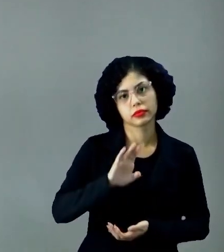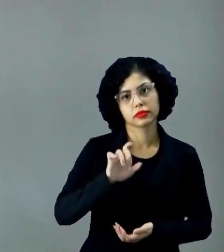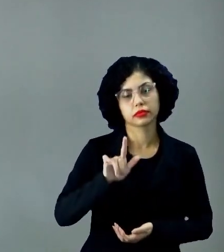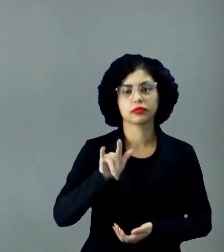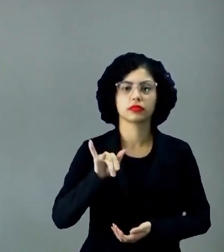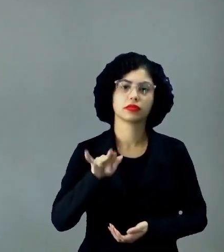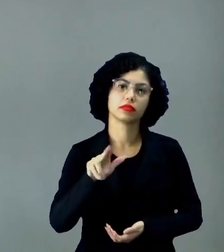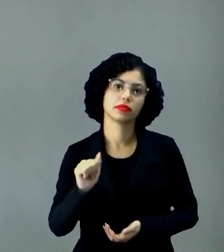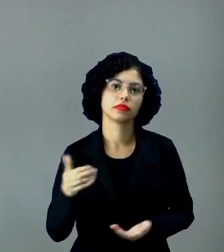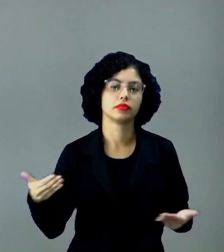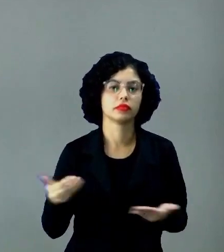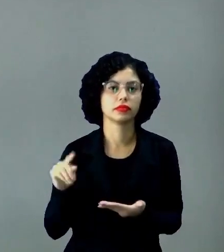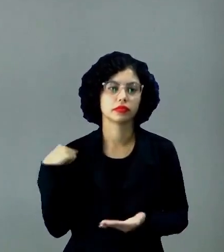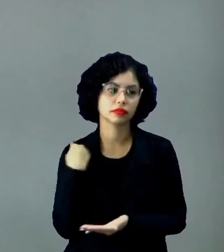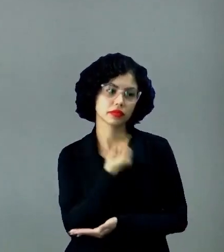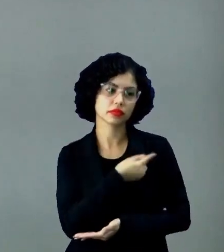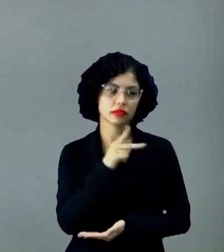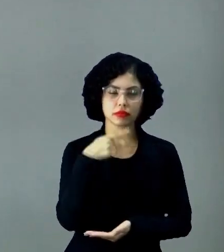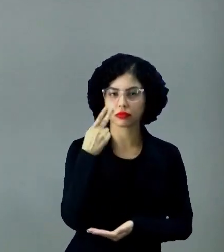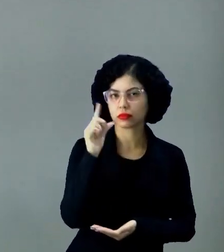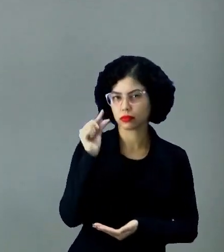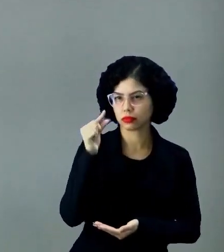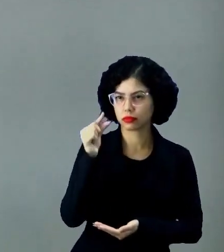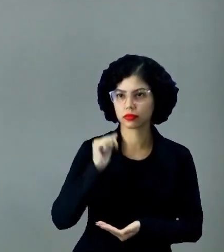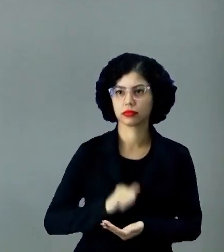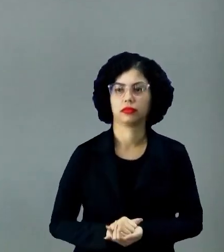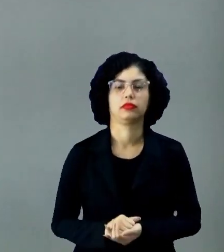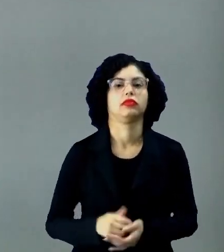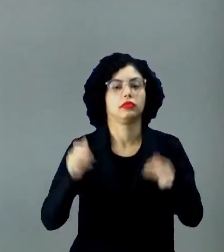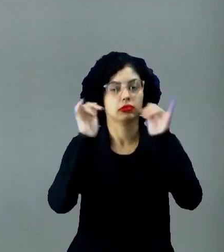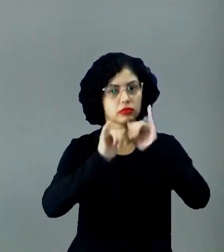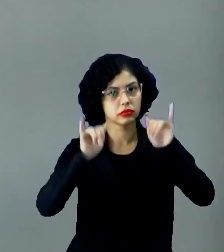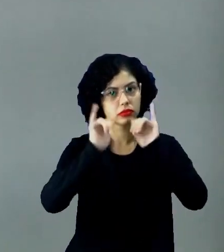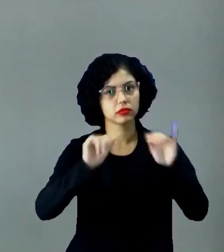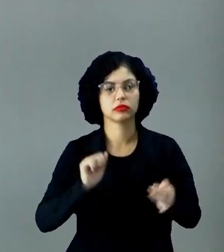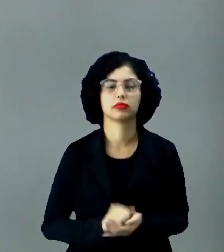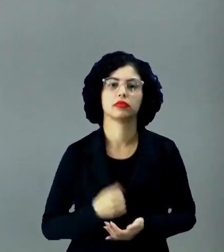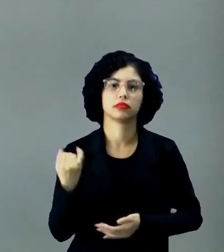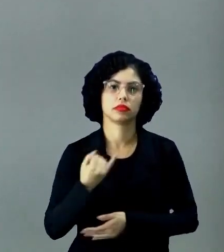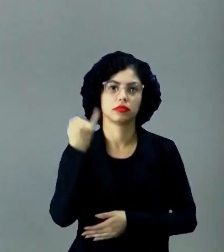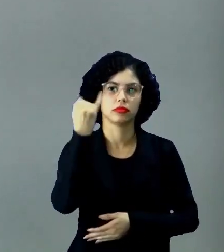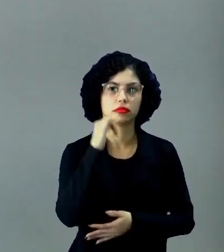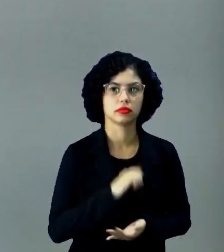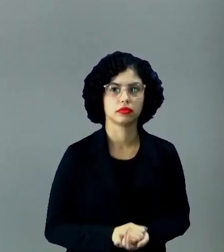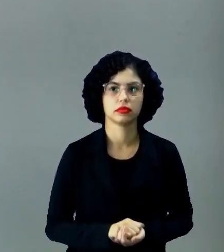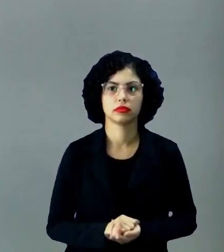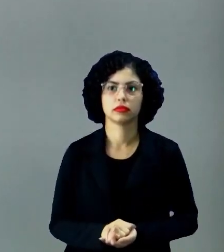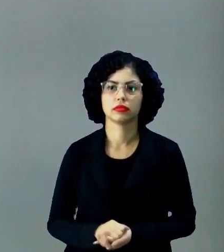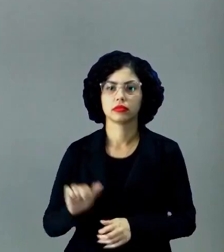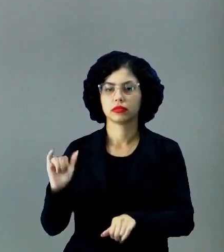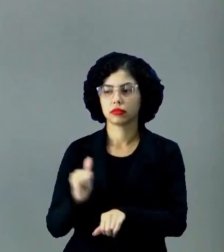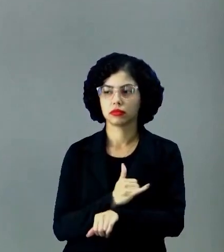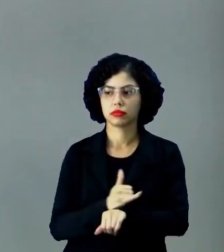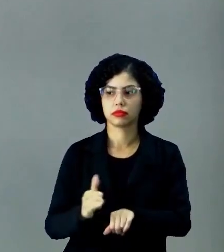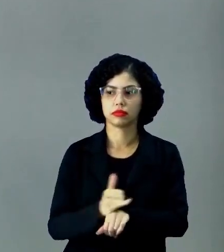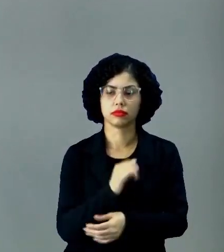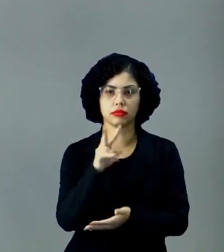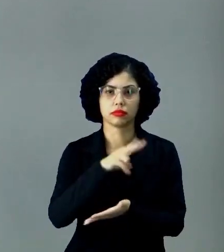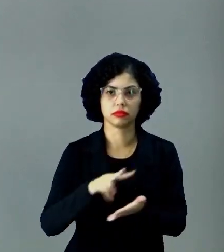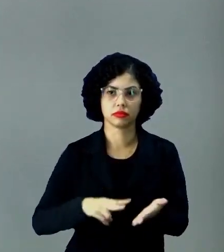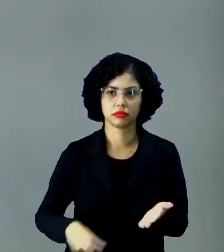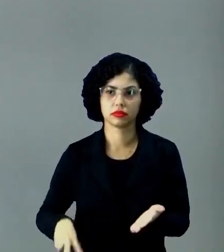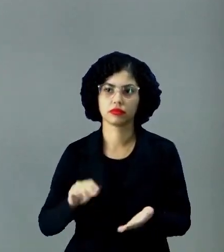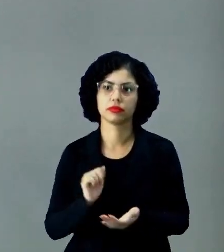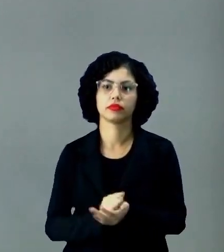Soares. Hoje nós vamos falar um pouquinho sobre notícia e principalmente sobre estratégias para